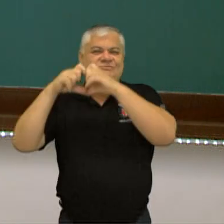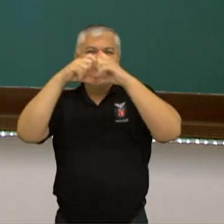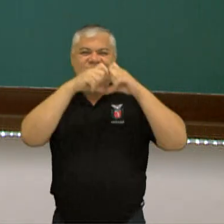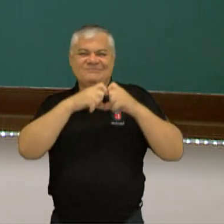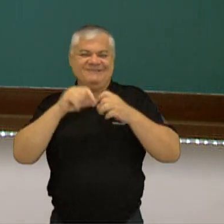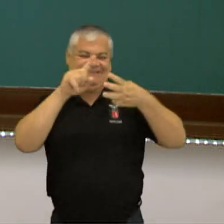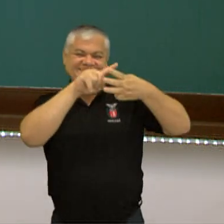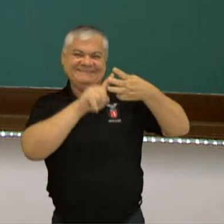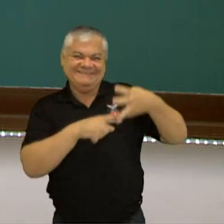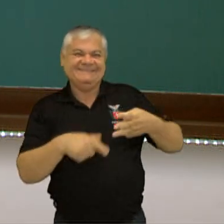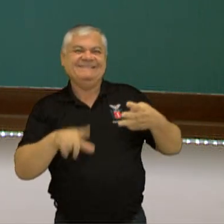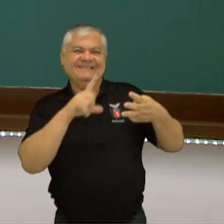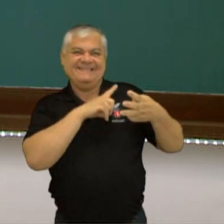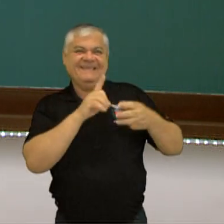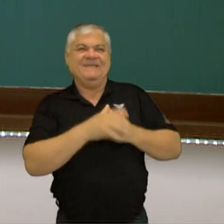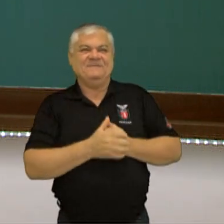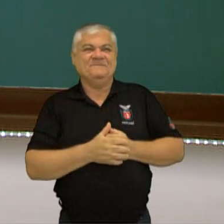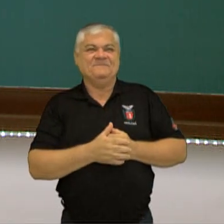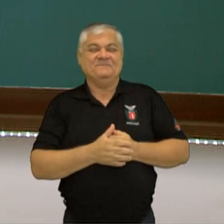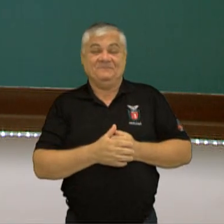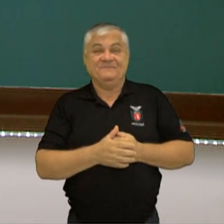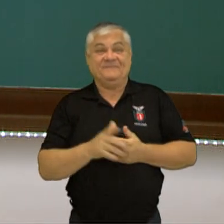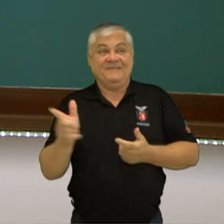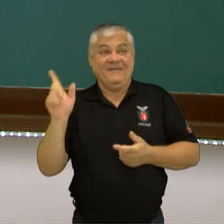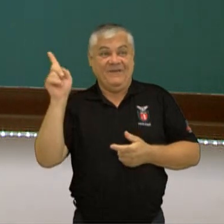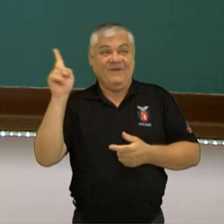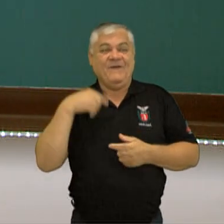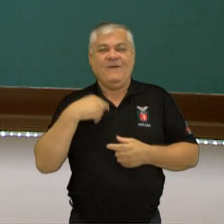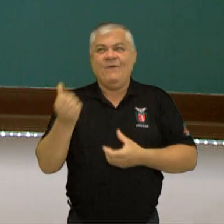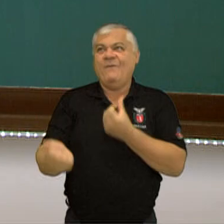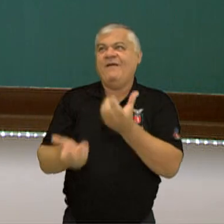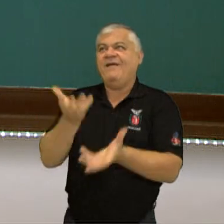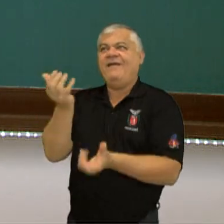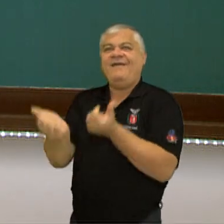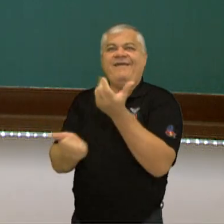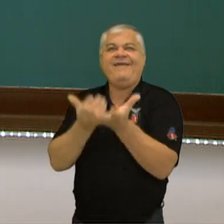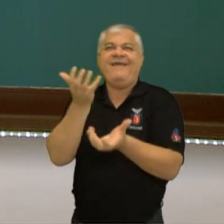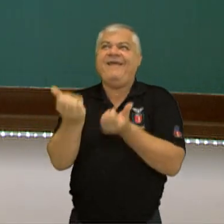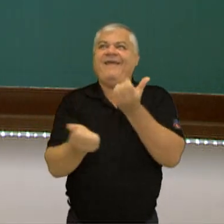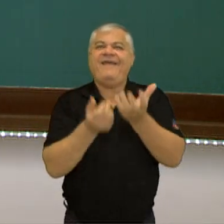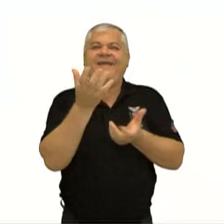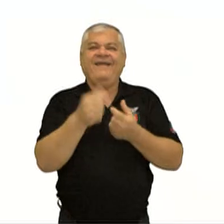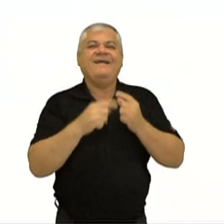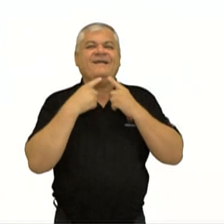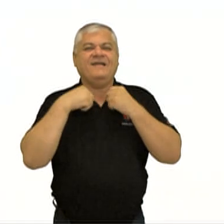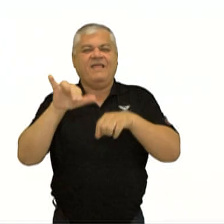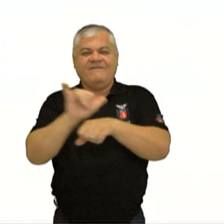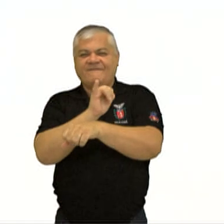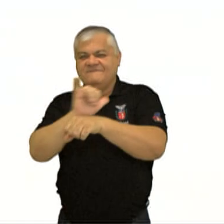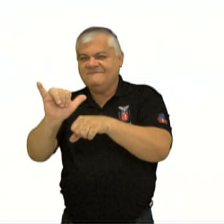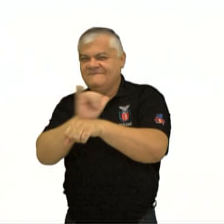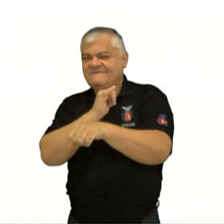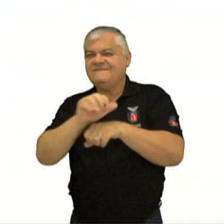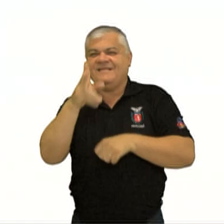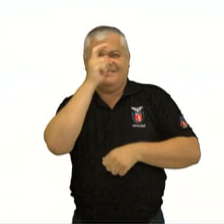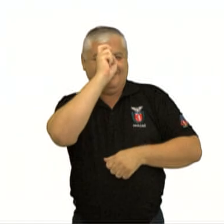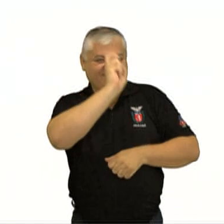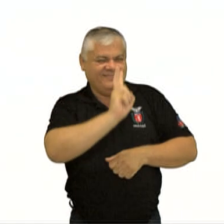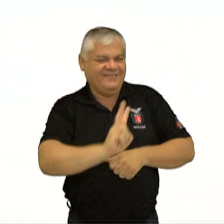alguns personagens. Então a gente tem o Arlequim, né? Que é o malandrão da história, o cara que vai